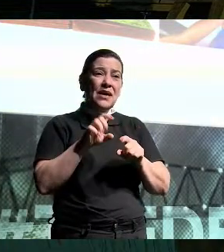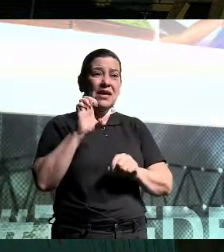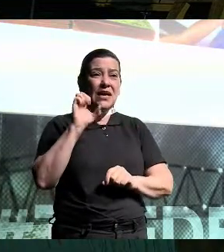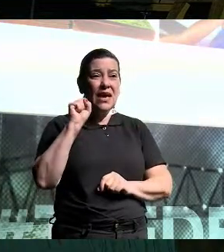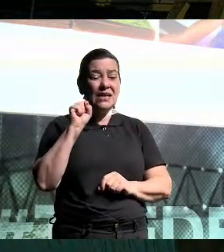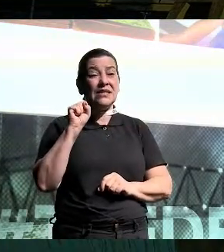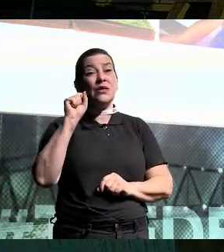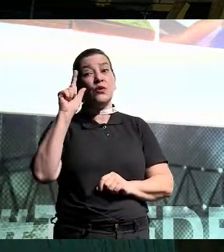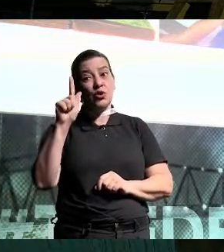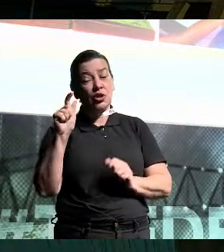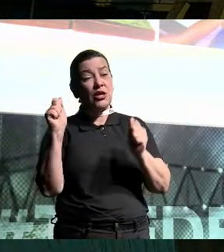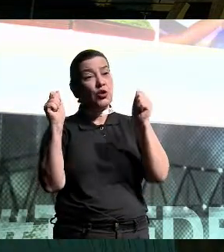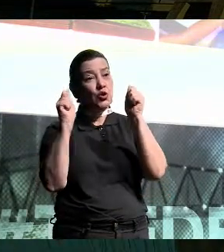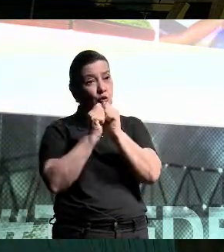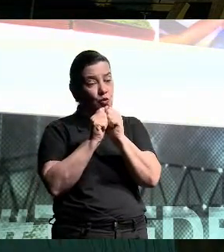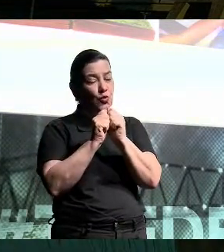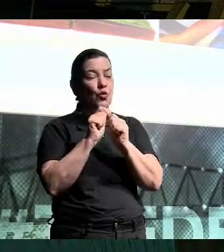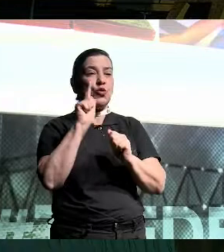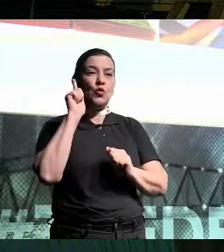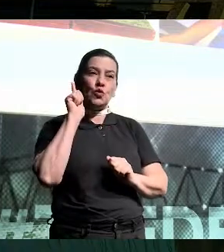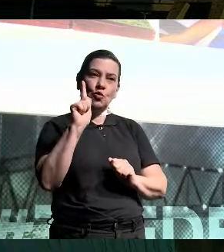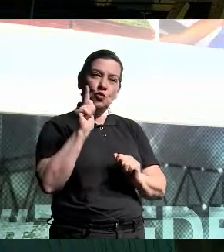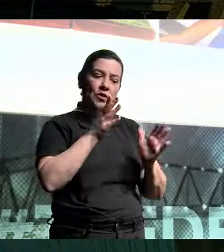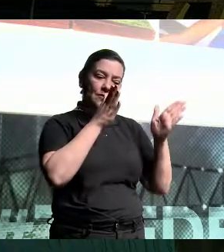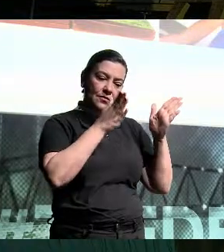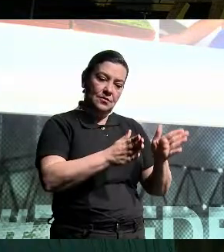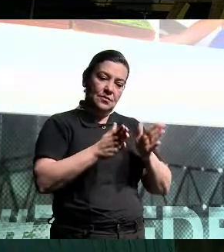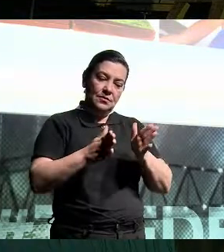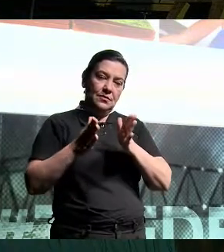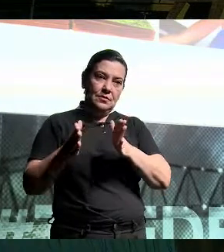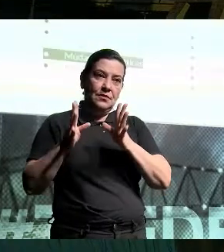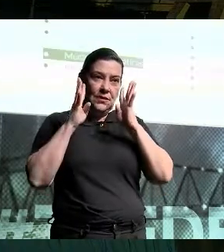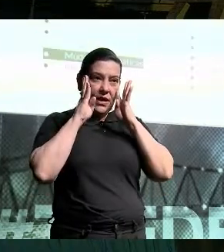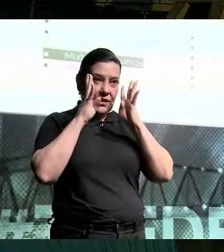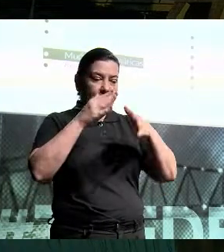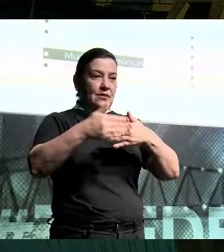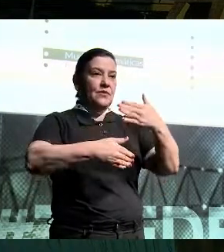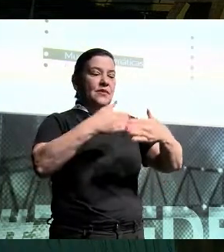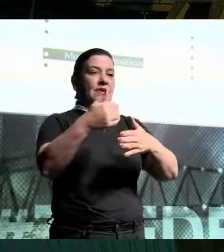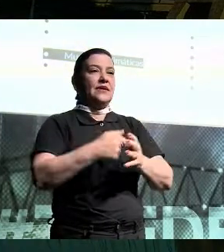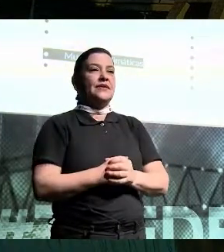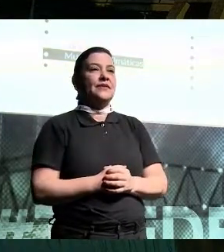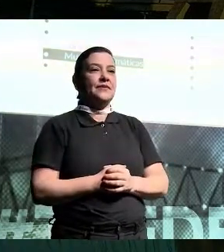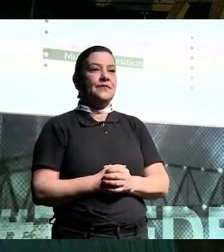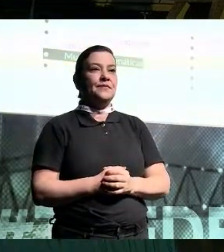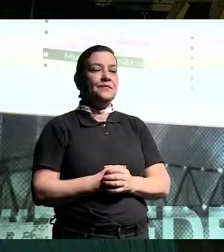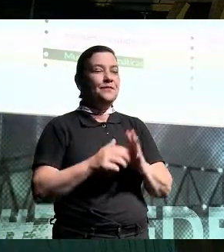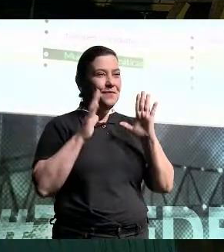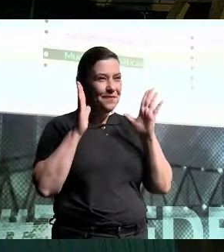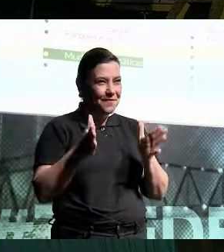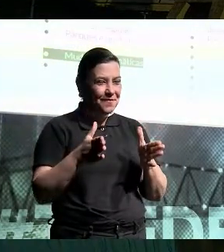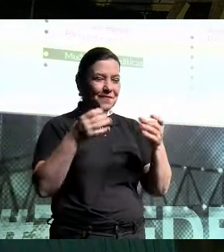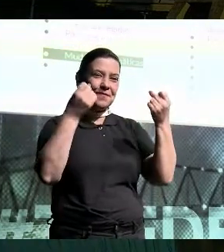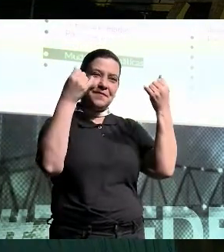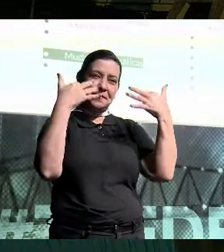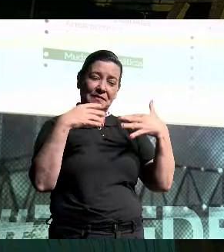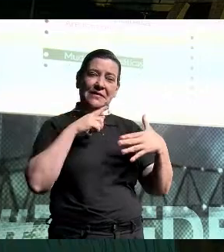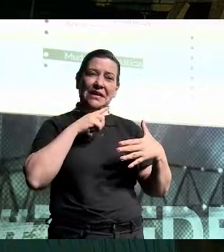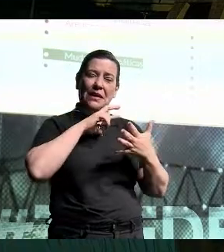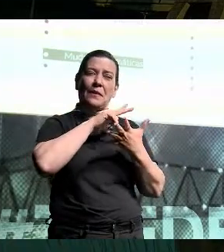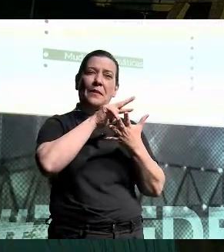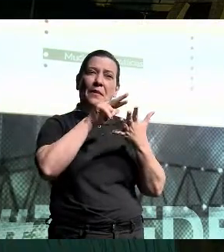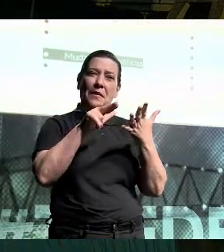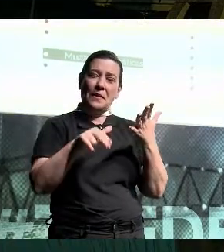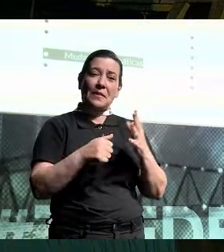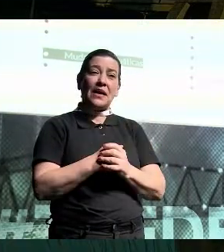G, ele permeia tudo e ele coloca uma ordem ali também no processo. Bom, como eu comentei, tem muito assunto aqui